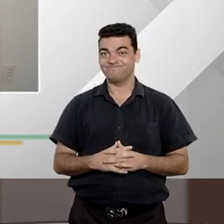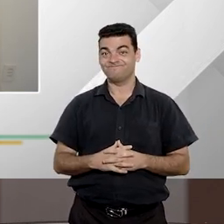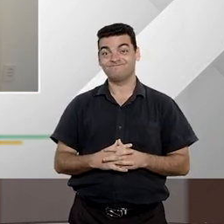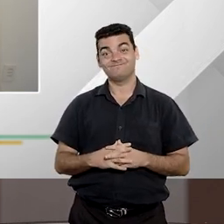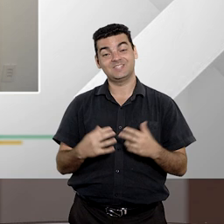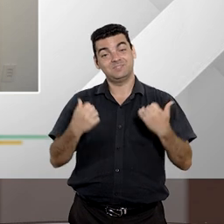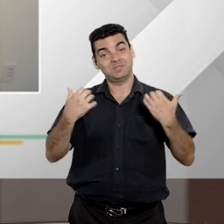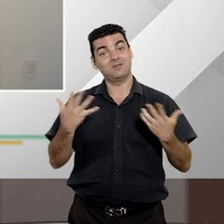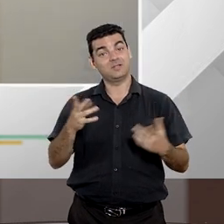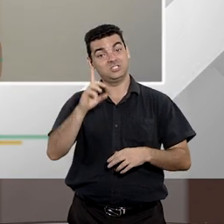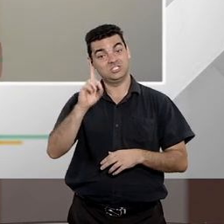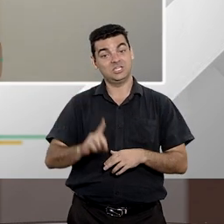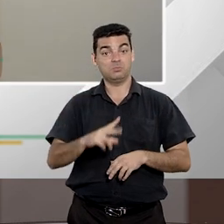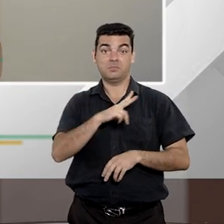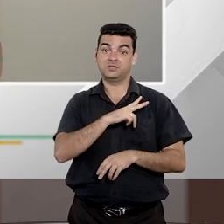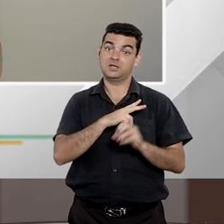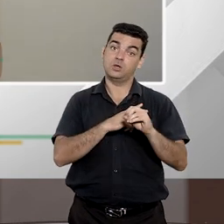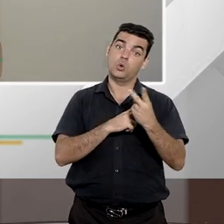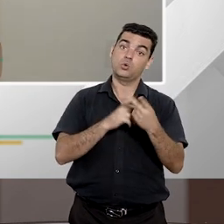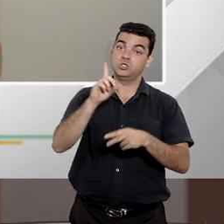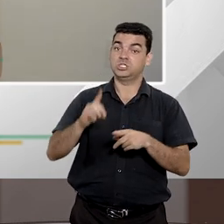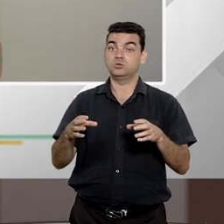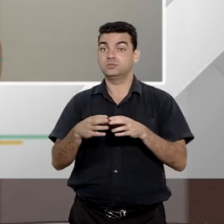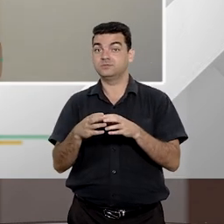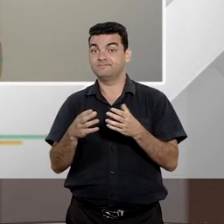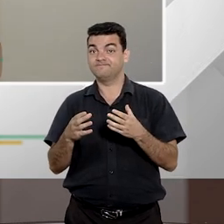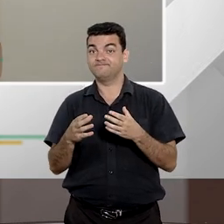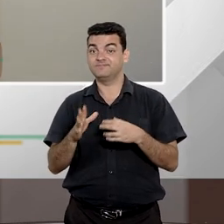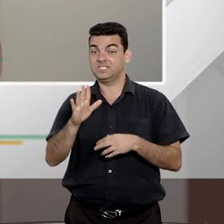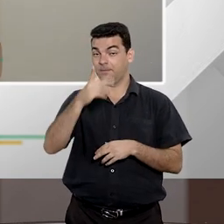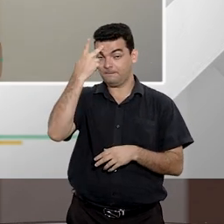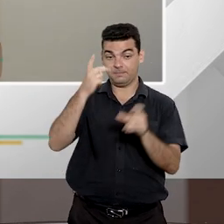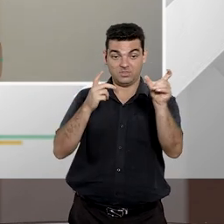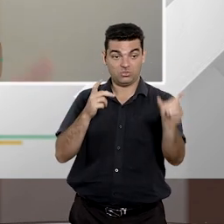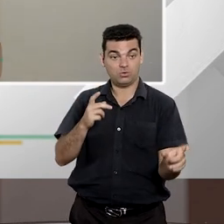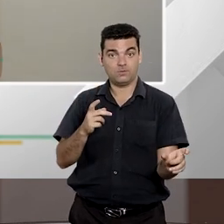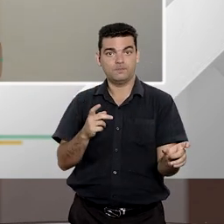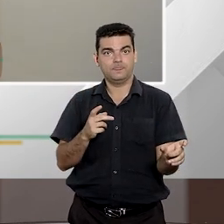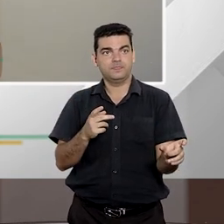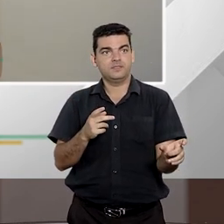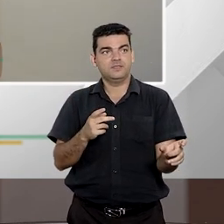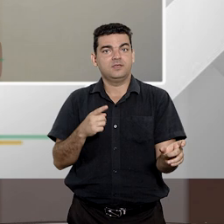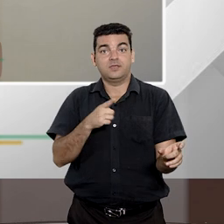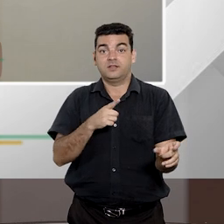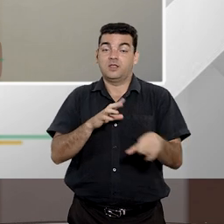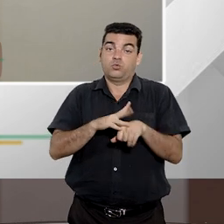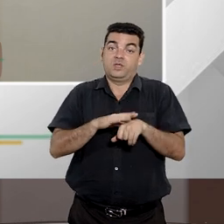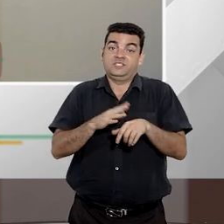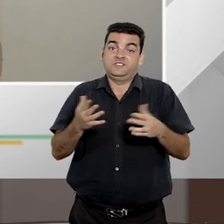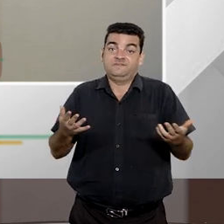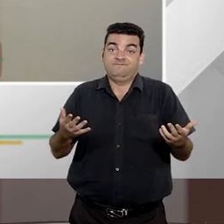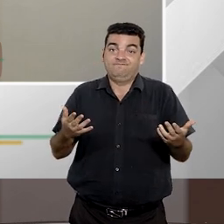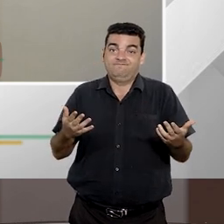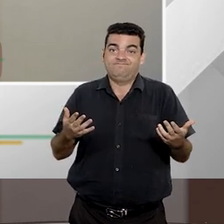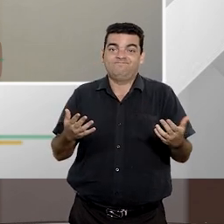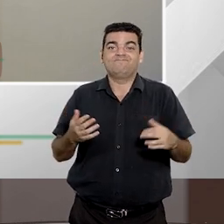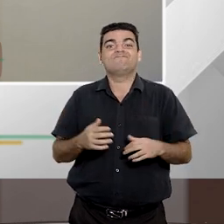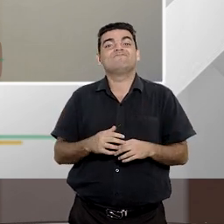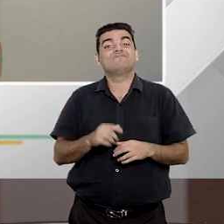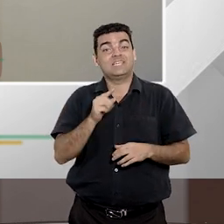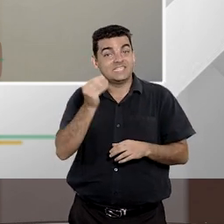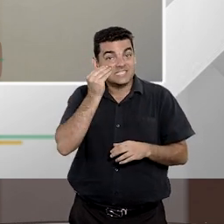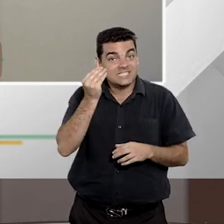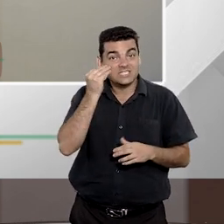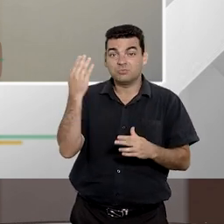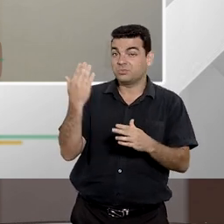coletivo e a gente vai ter um legitimado, seja constitucional, seja legal, movimentando toda